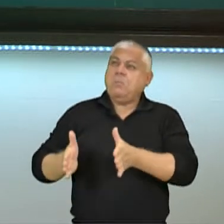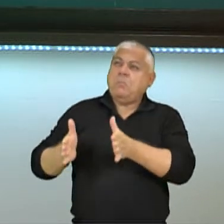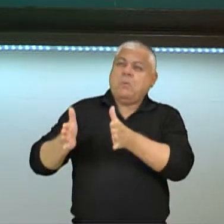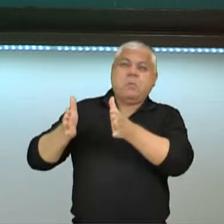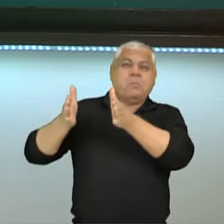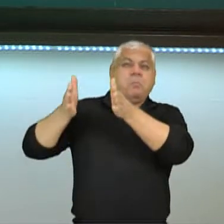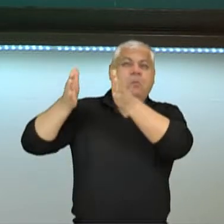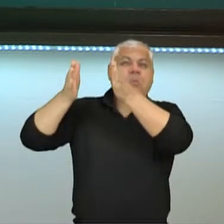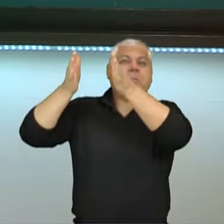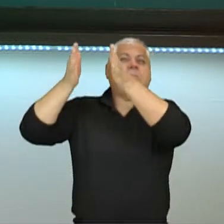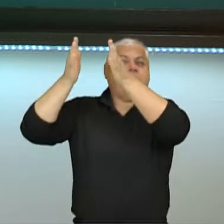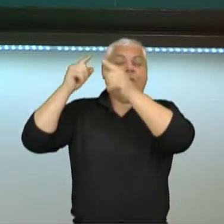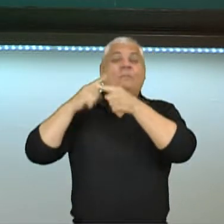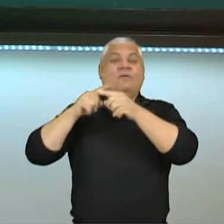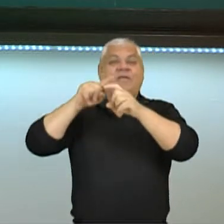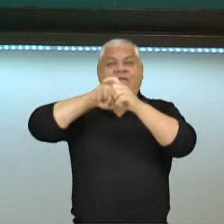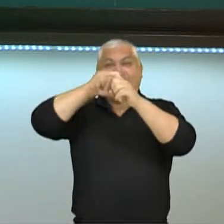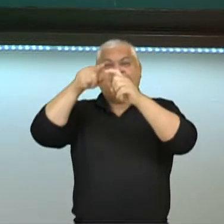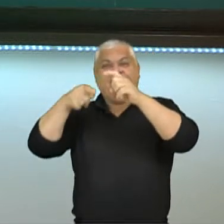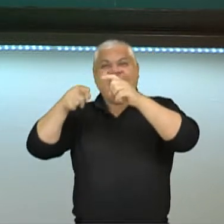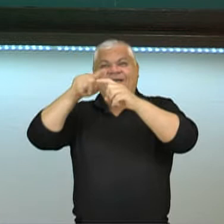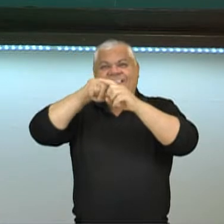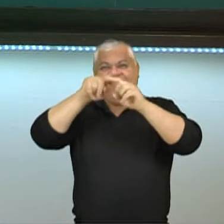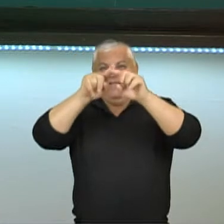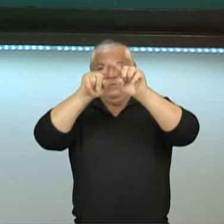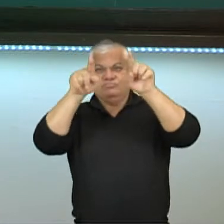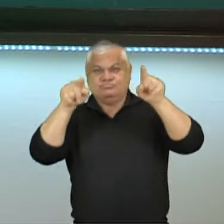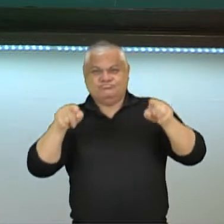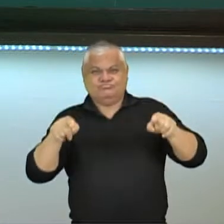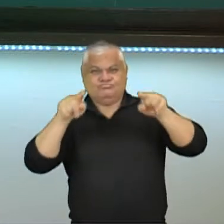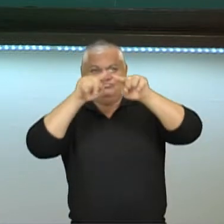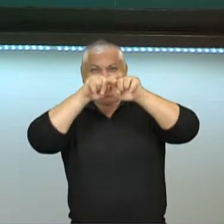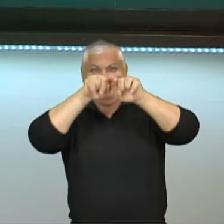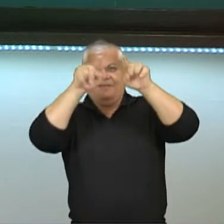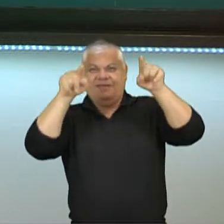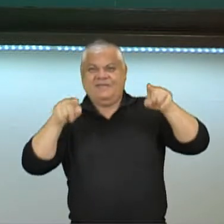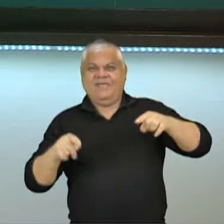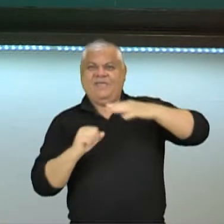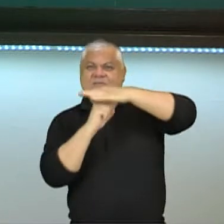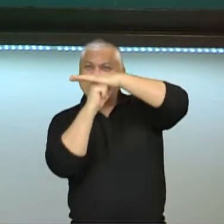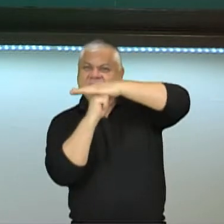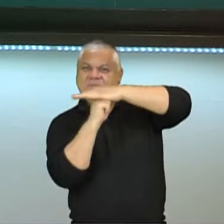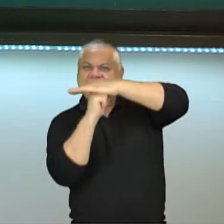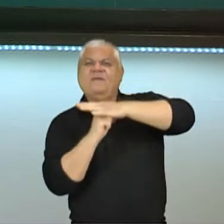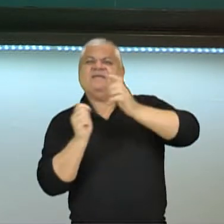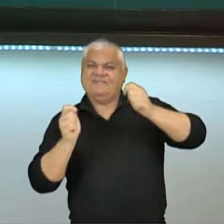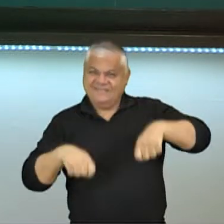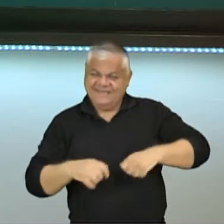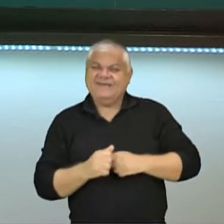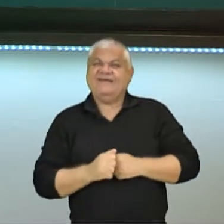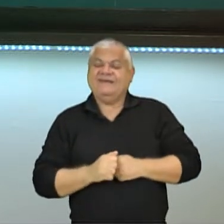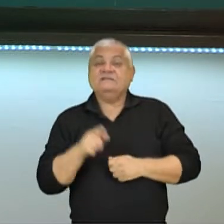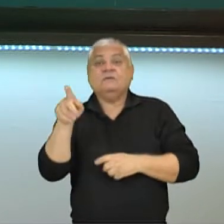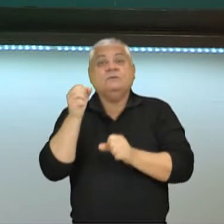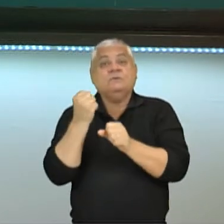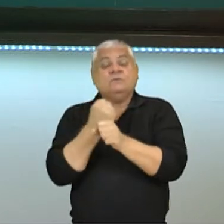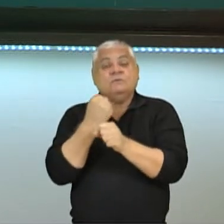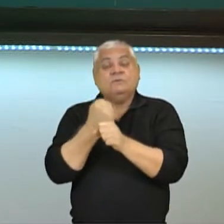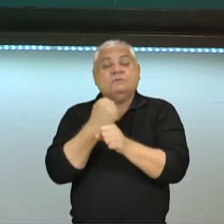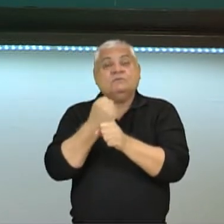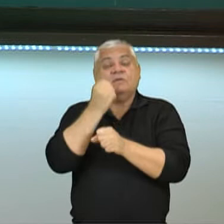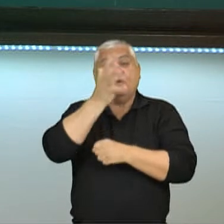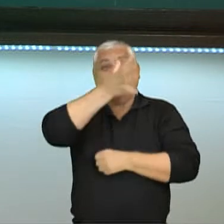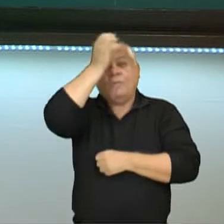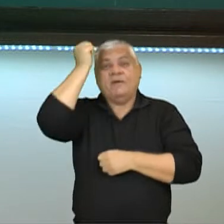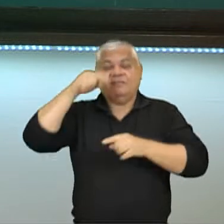eclética da força. Então agora ela pode estentar muito mais espaço. E você vai ver, inclusive, nas construções romanas, aqueles salões